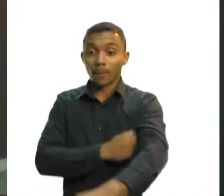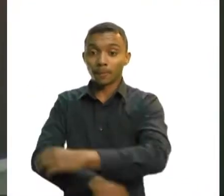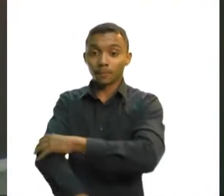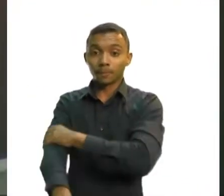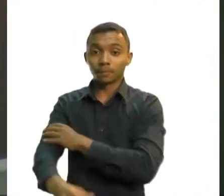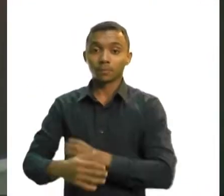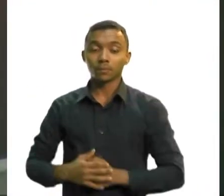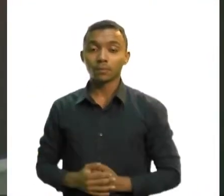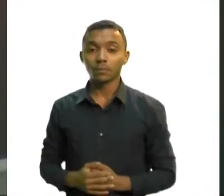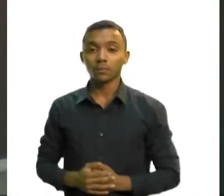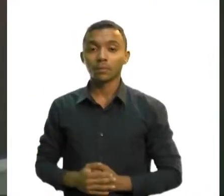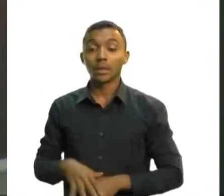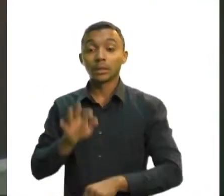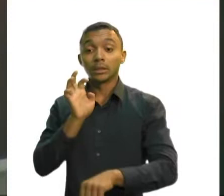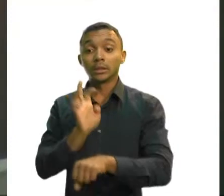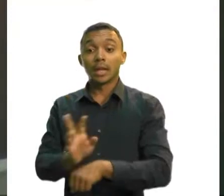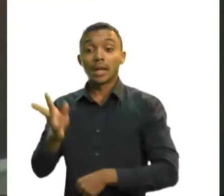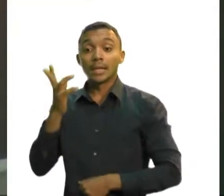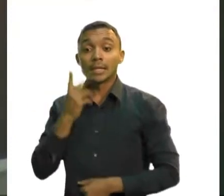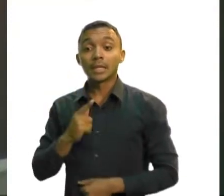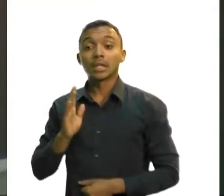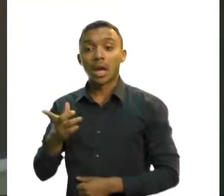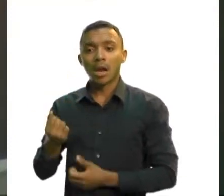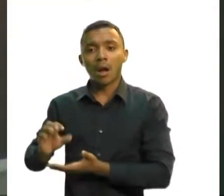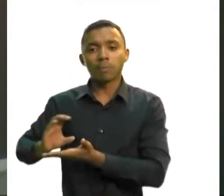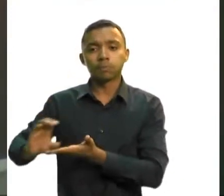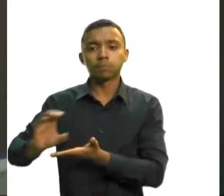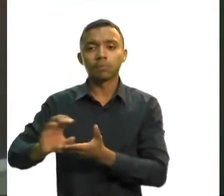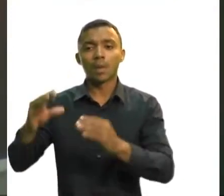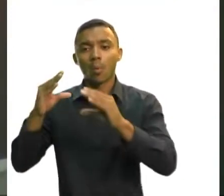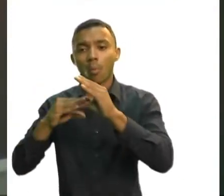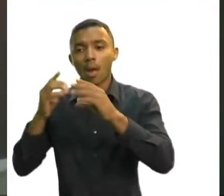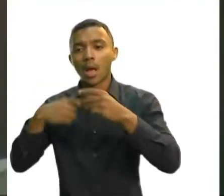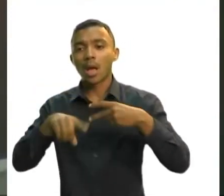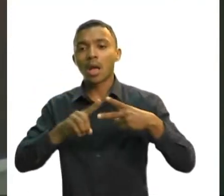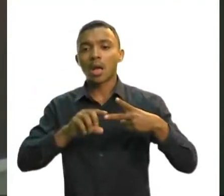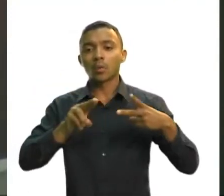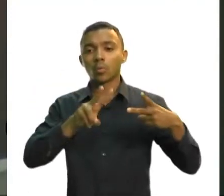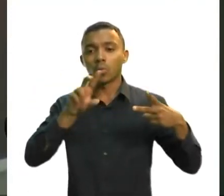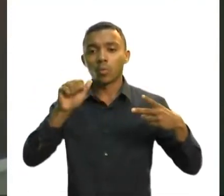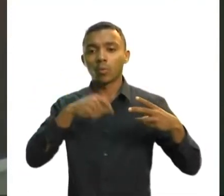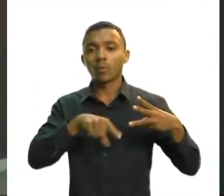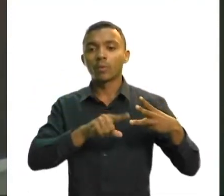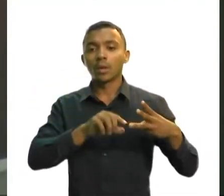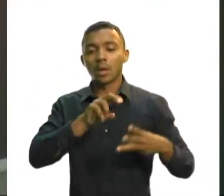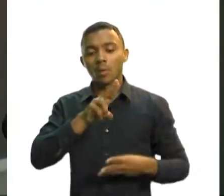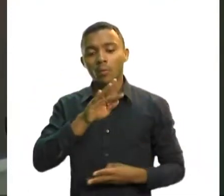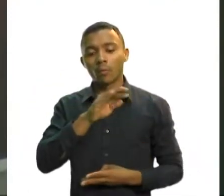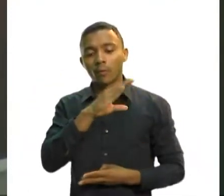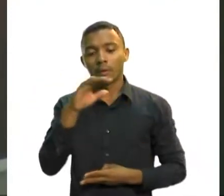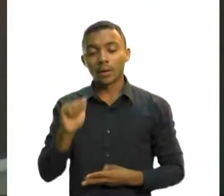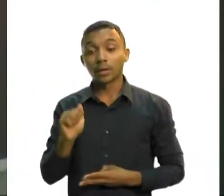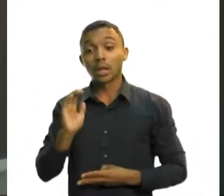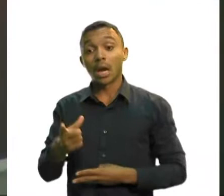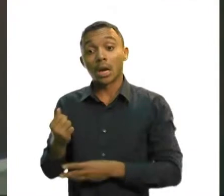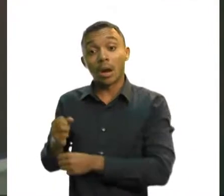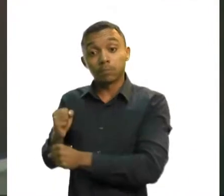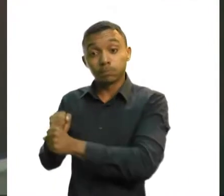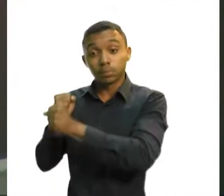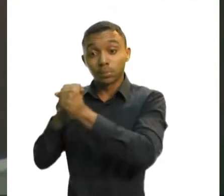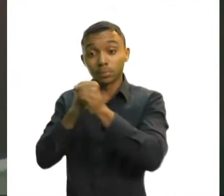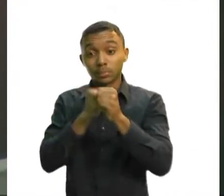novos campos da U.S., da U.S. e da U.S. com um grande investimento em construção e reforma de prédios,